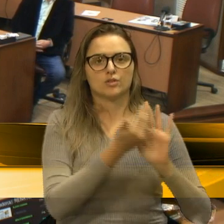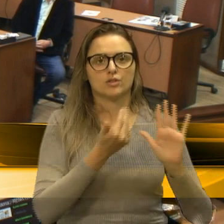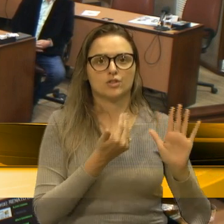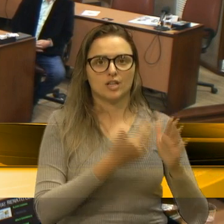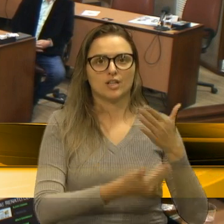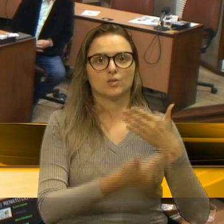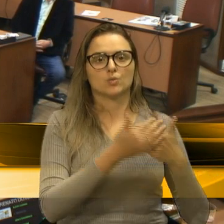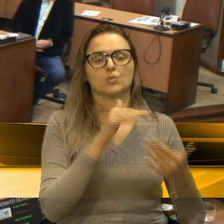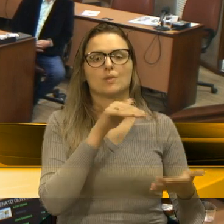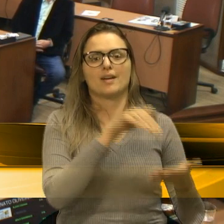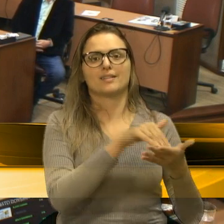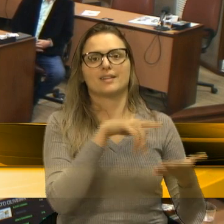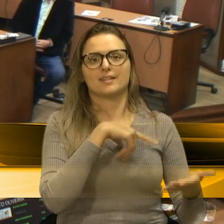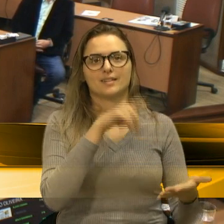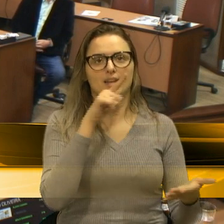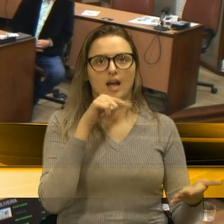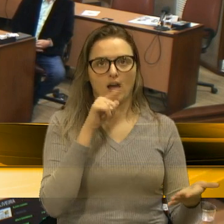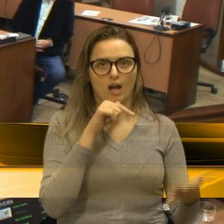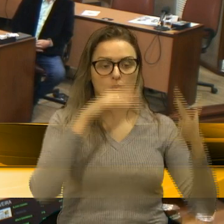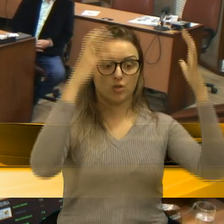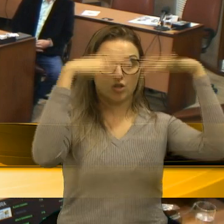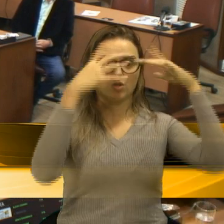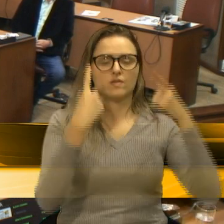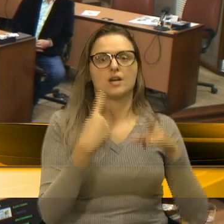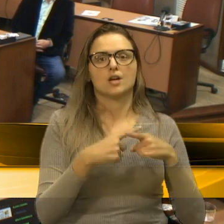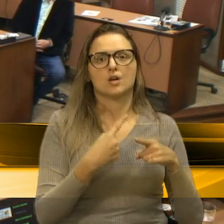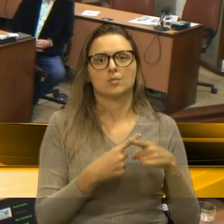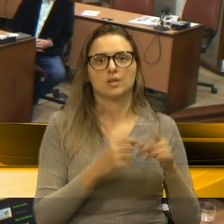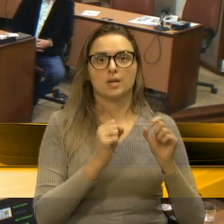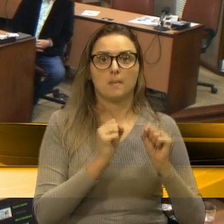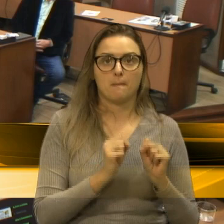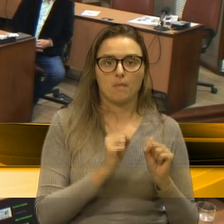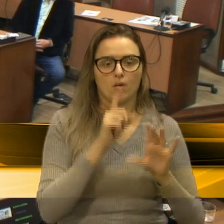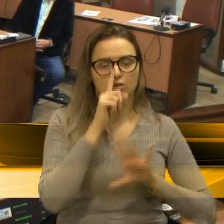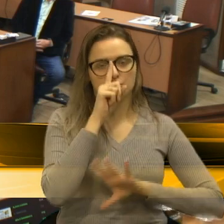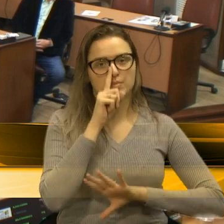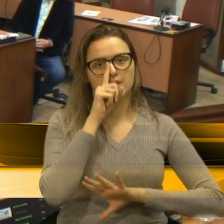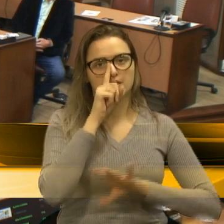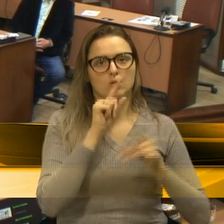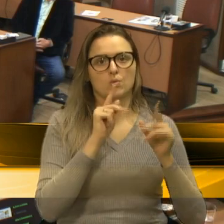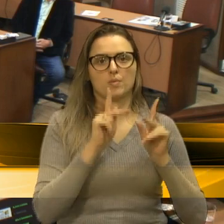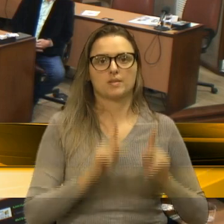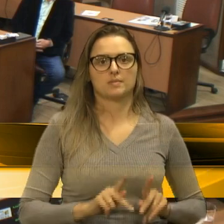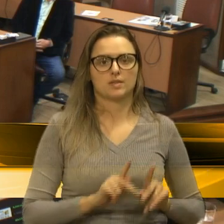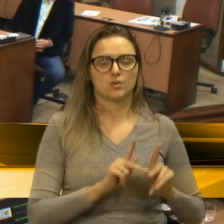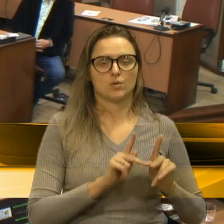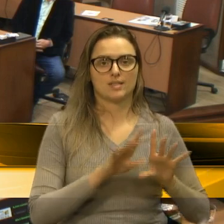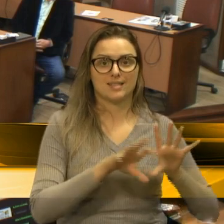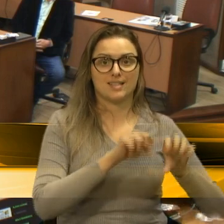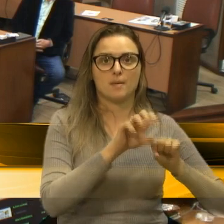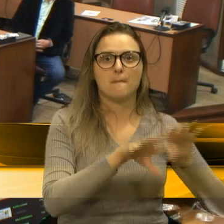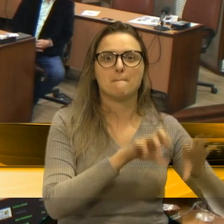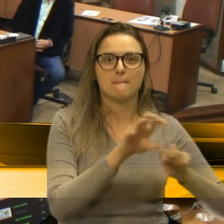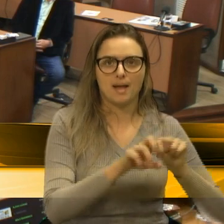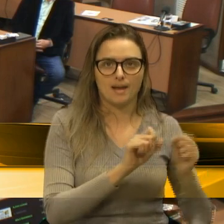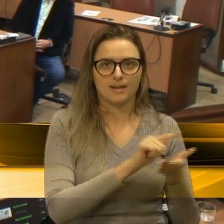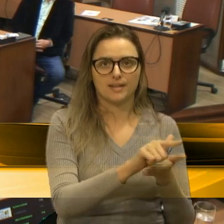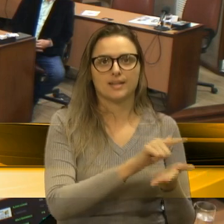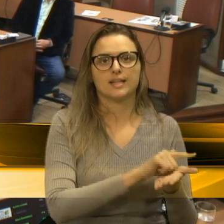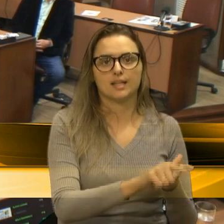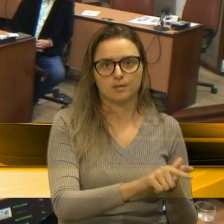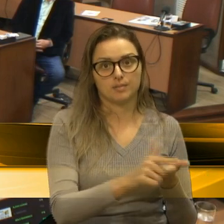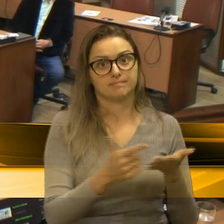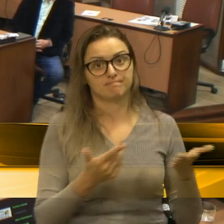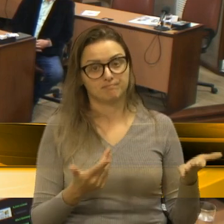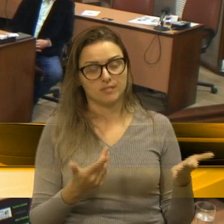descendo, porque podem colocar em risco os operadores. Então, especificamente, num caso desses, talvez